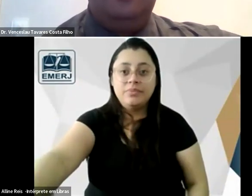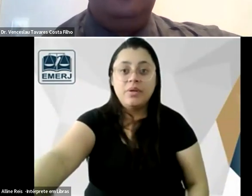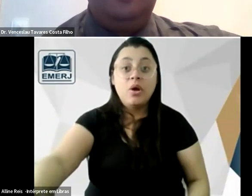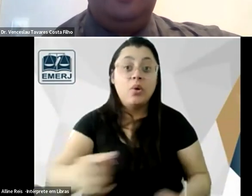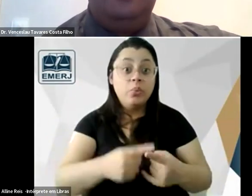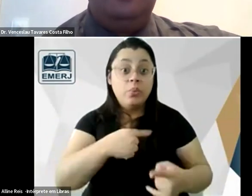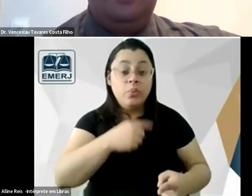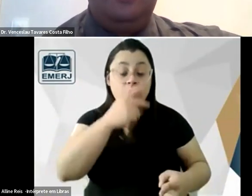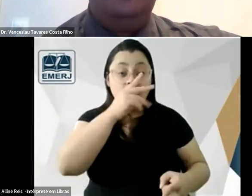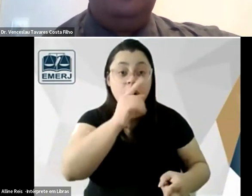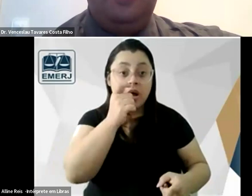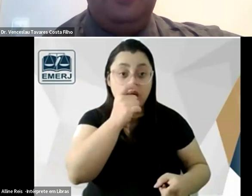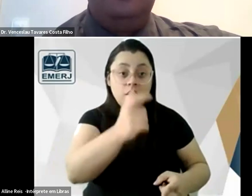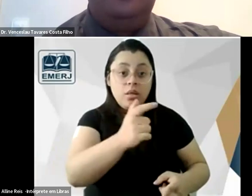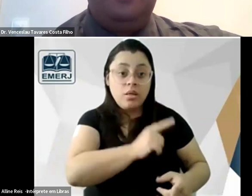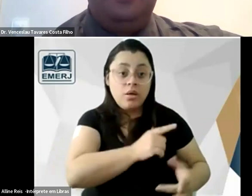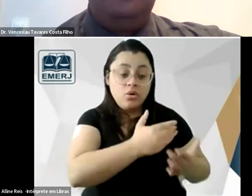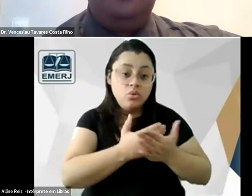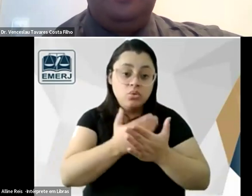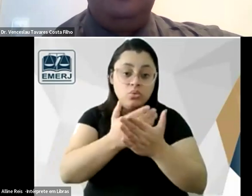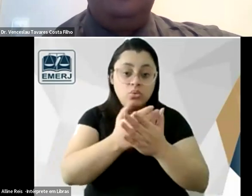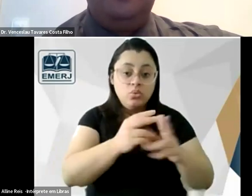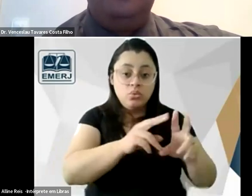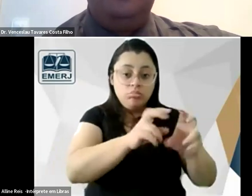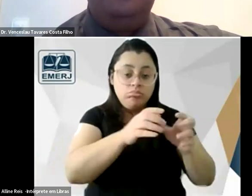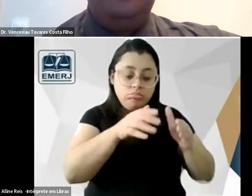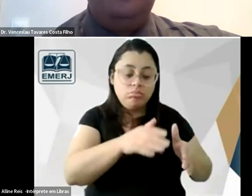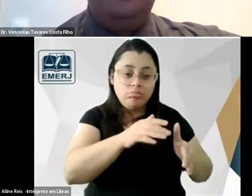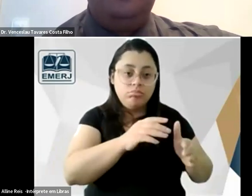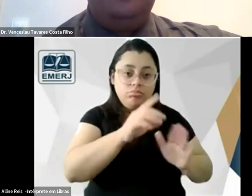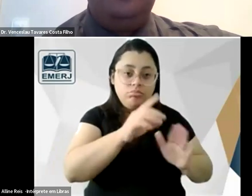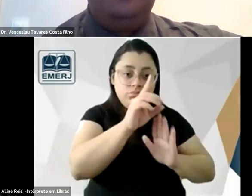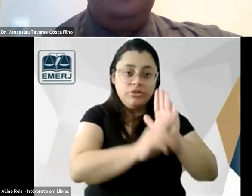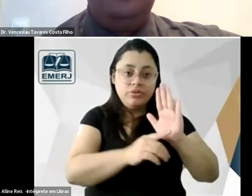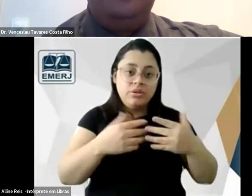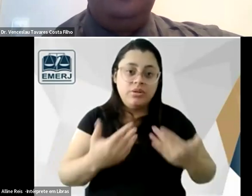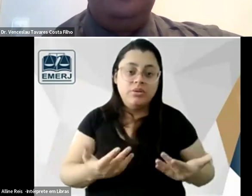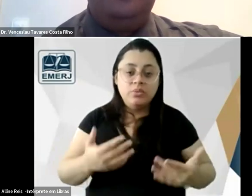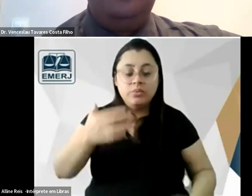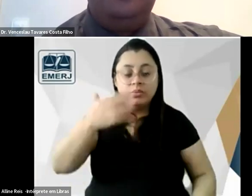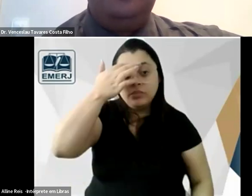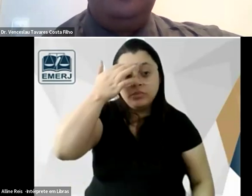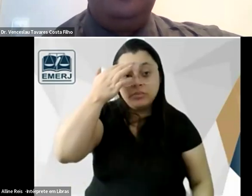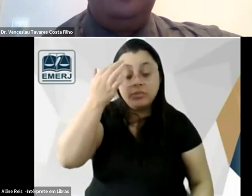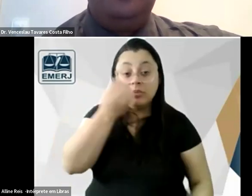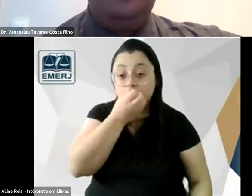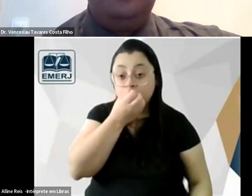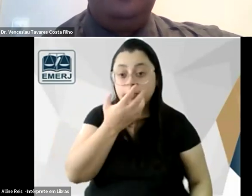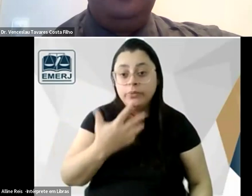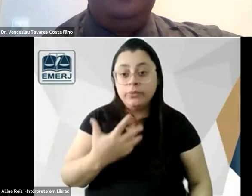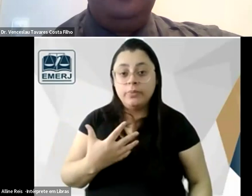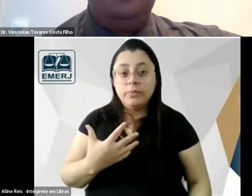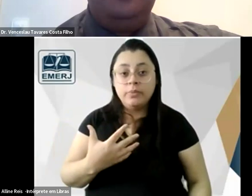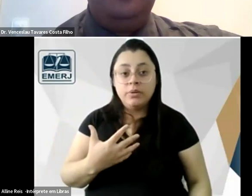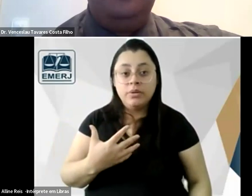interessante tem tudo a ver com o estudo da história do direito enfim então foi muito bem bem